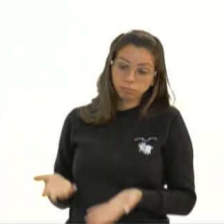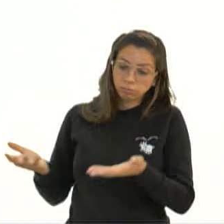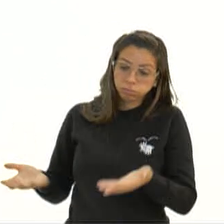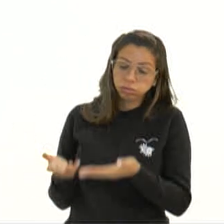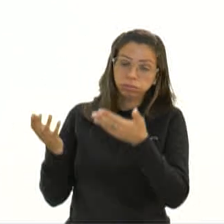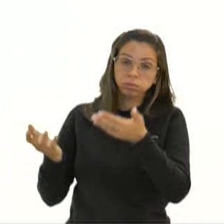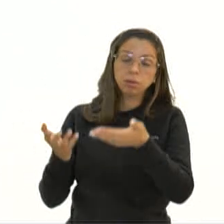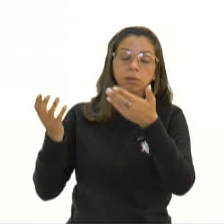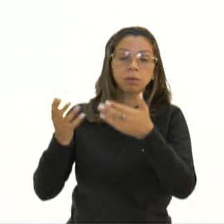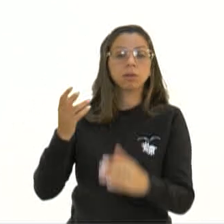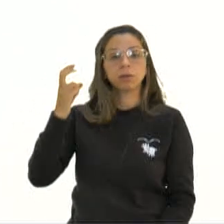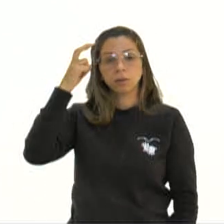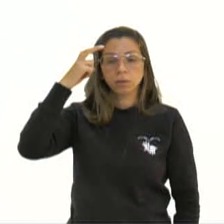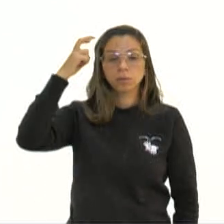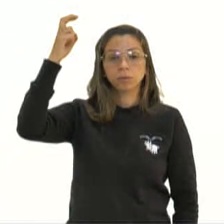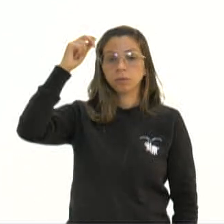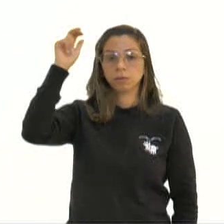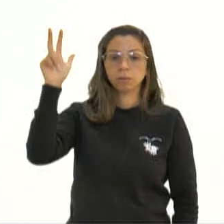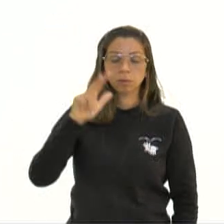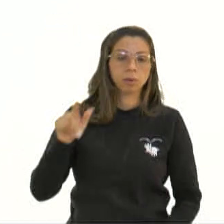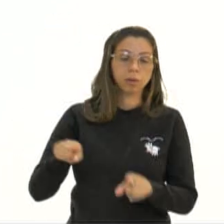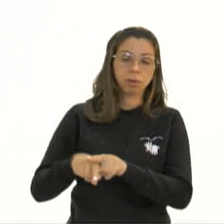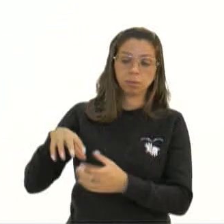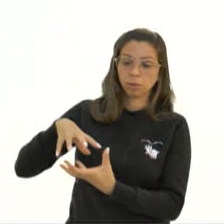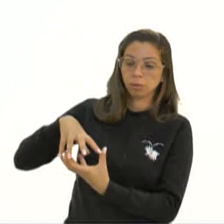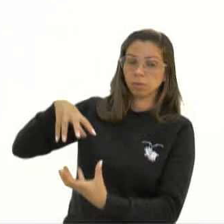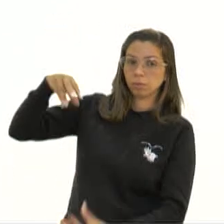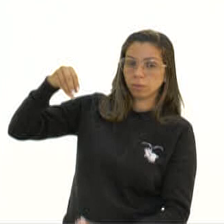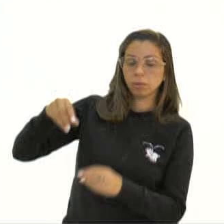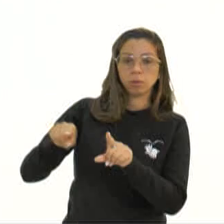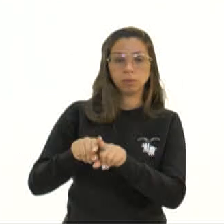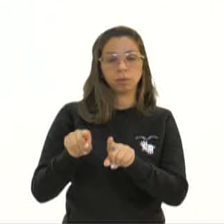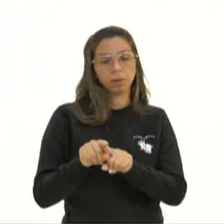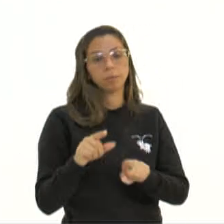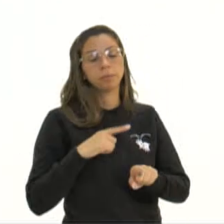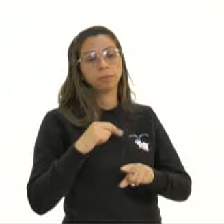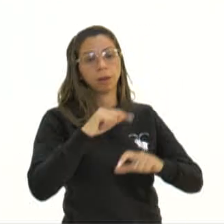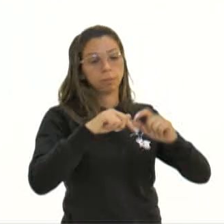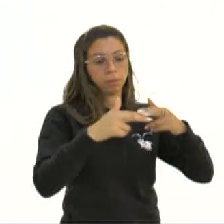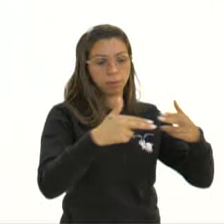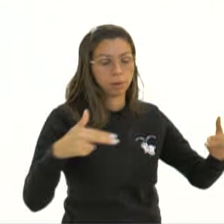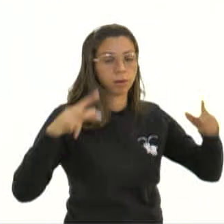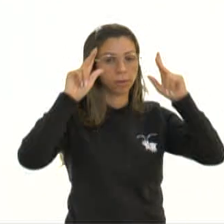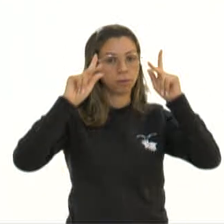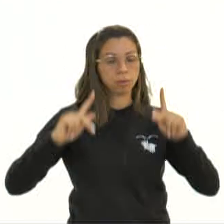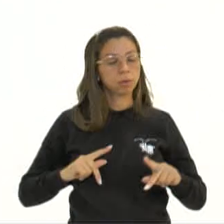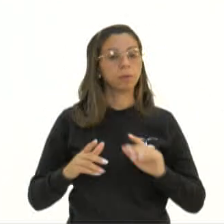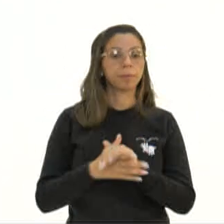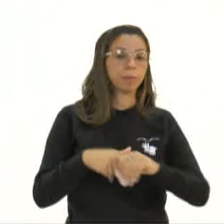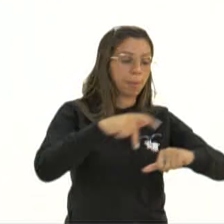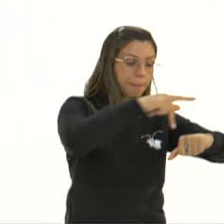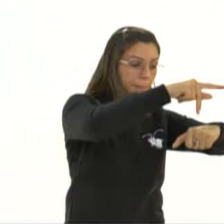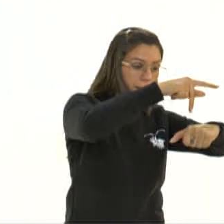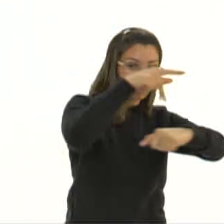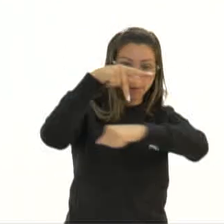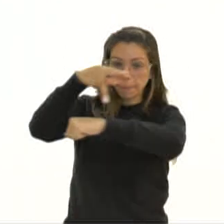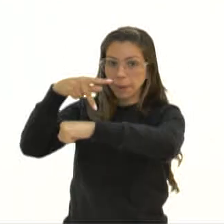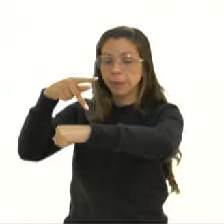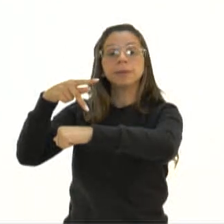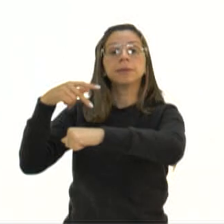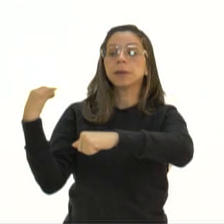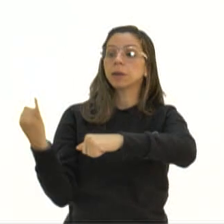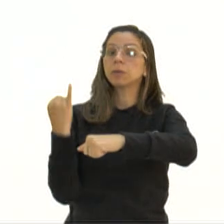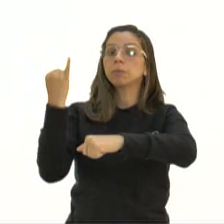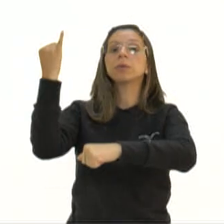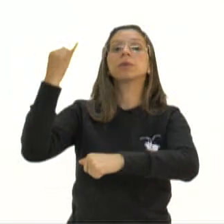para o avanço intelectual, espiritual e material da humanidade. São países importantes para o desenvolvimento